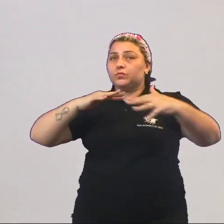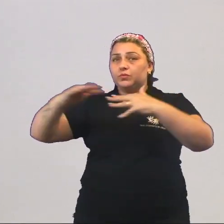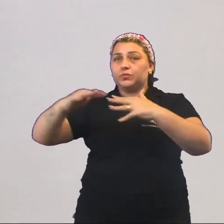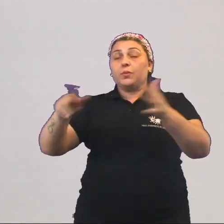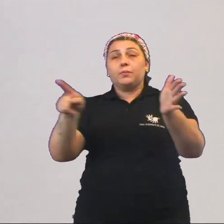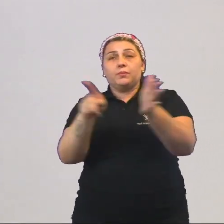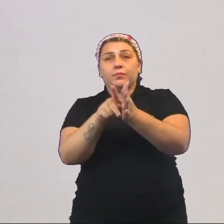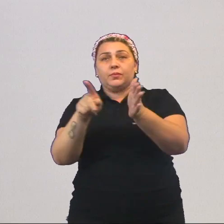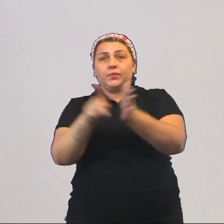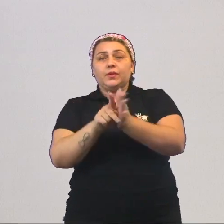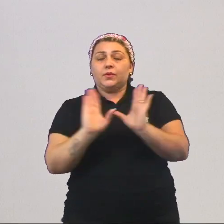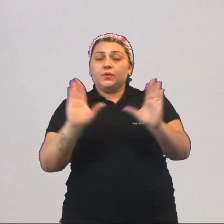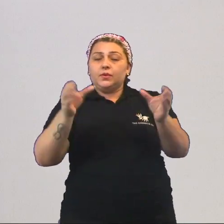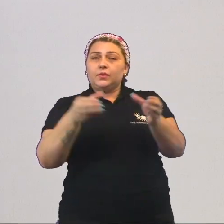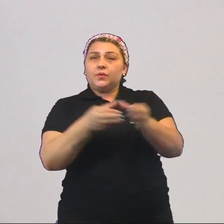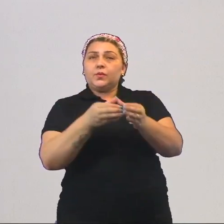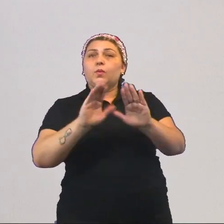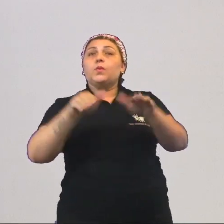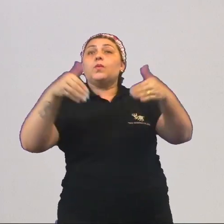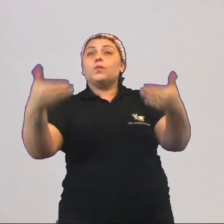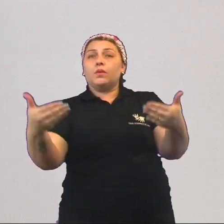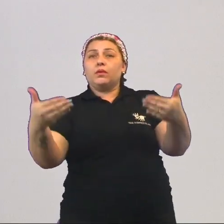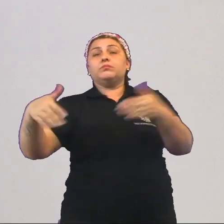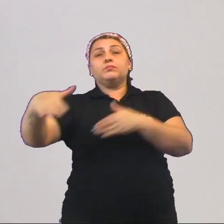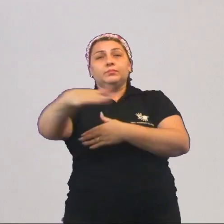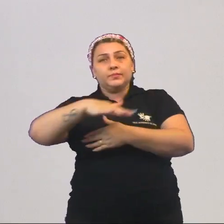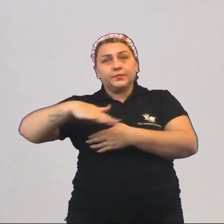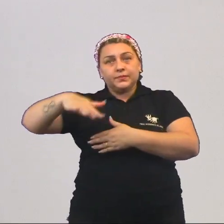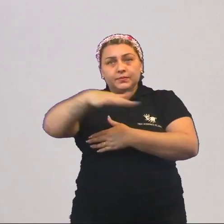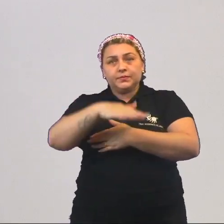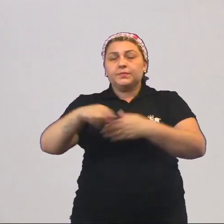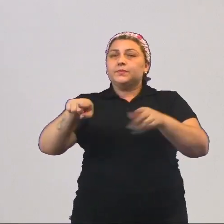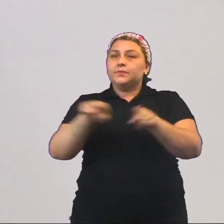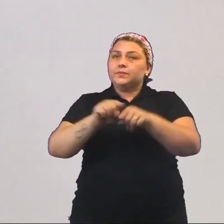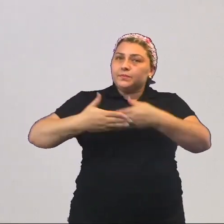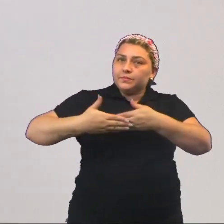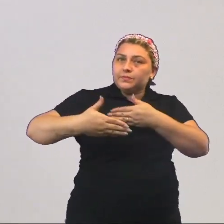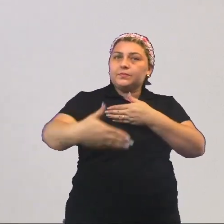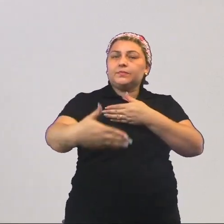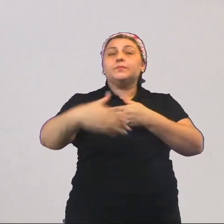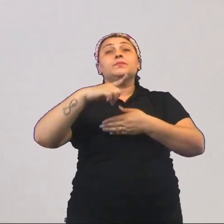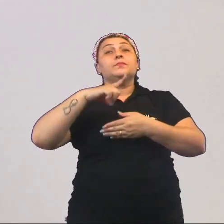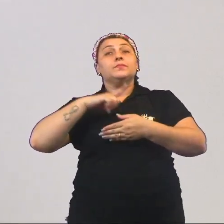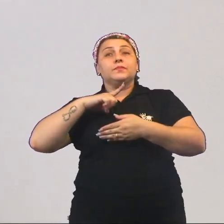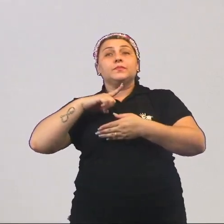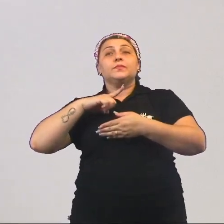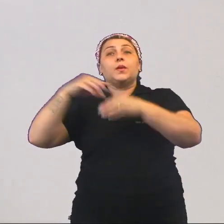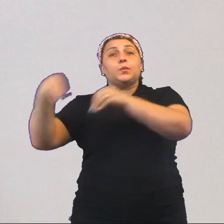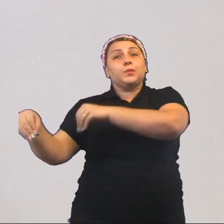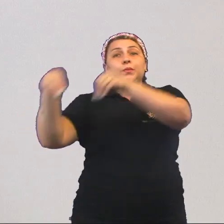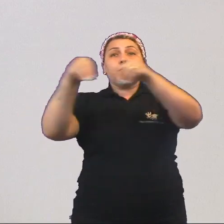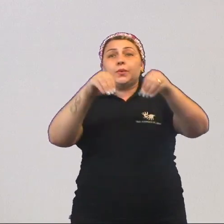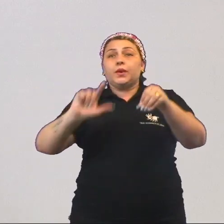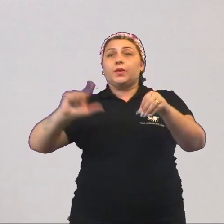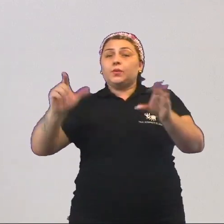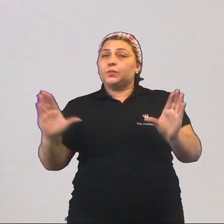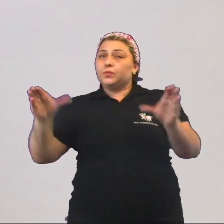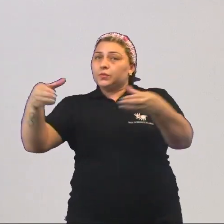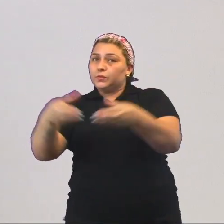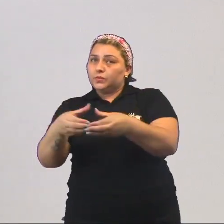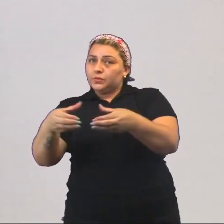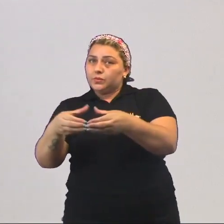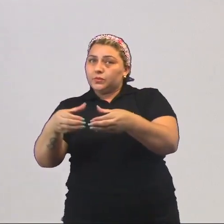pertencimento do indivíduo a um grupo social e, a partir do momento em que ele deixa de pertencer a um